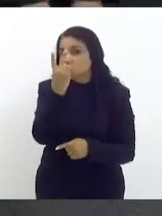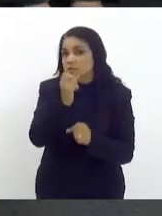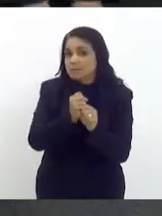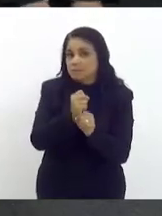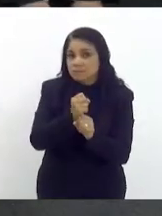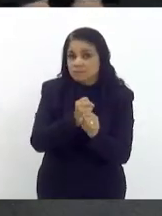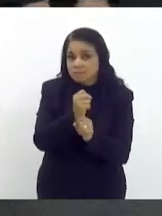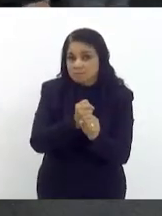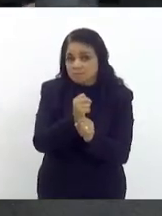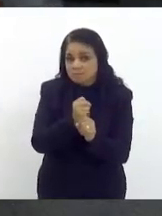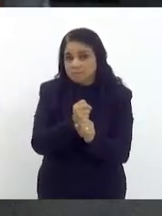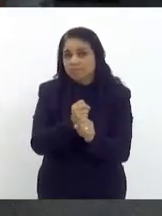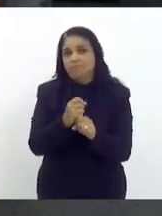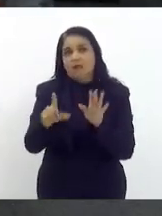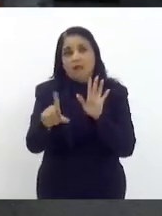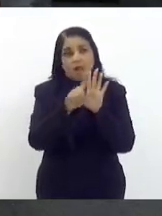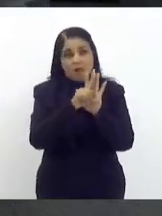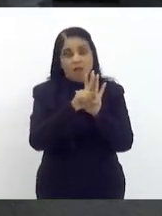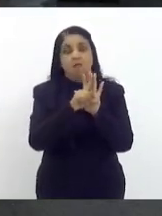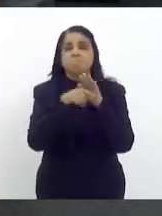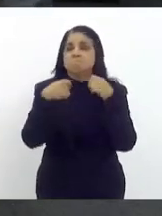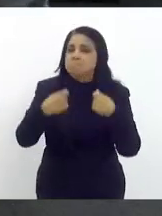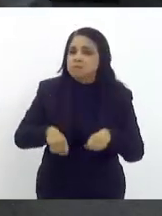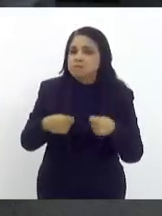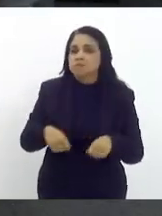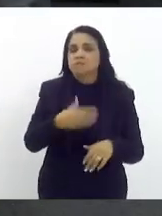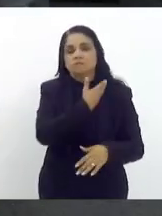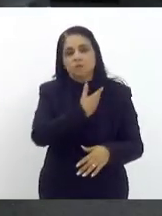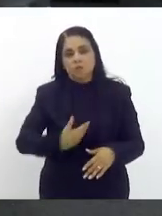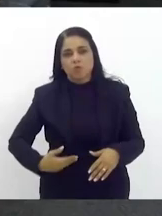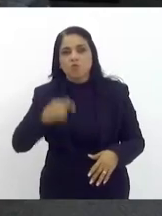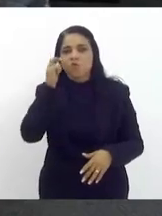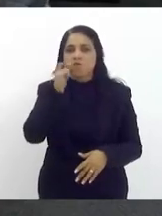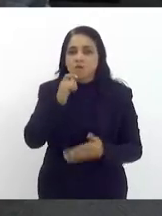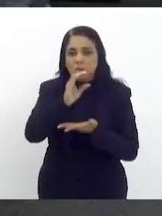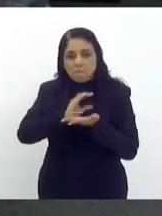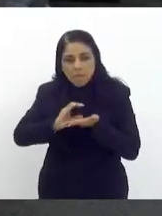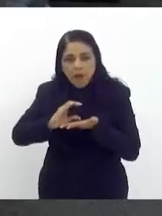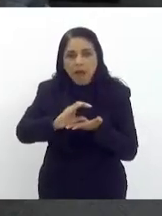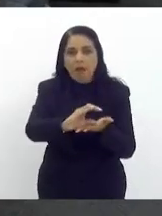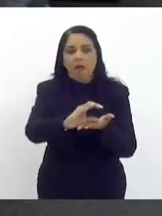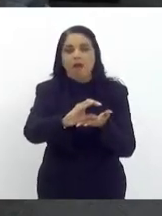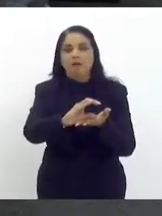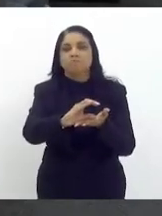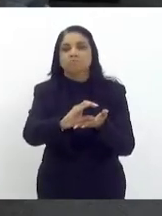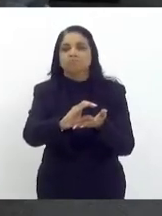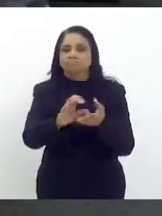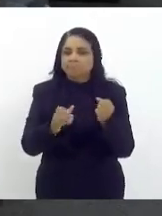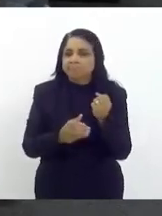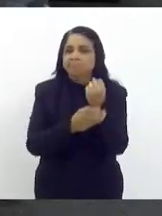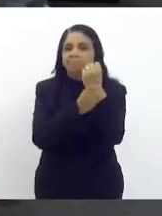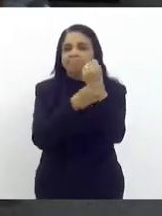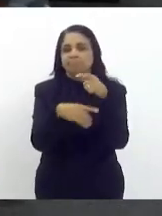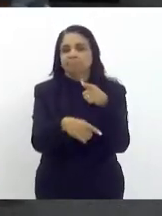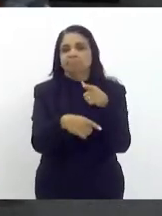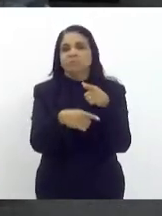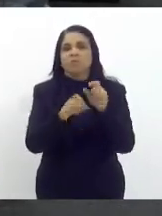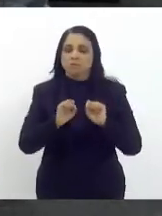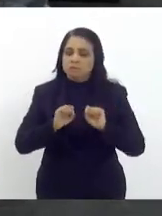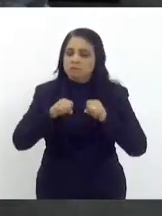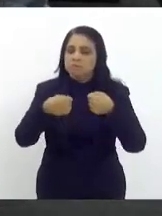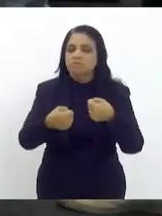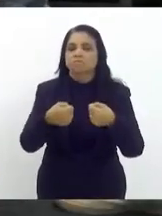mas a gente precisa inclusive que o governador do estado garanta orçamento para que os defensores e as defensoras dos direitos